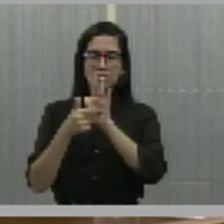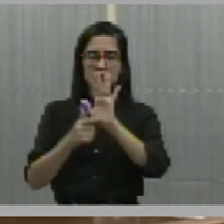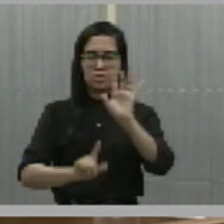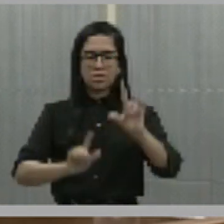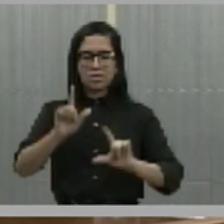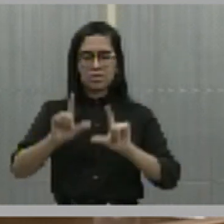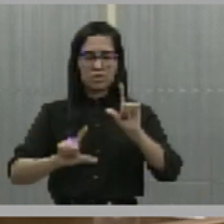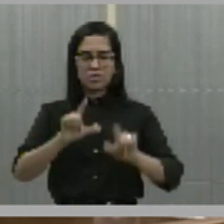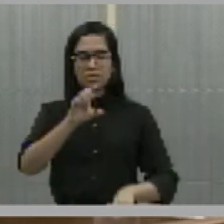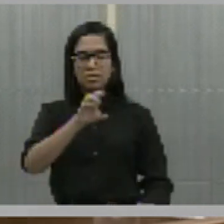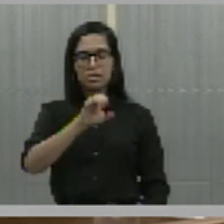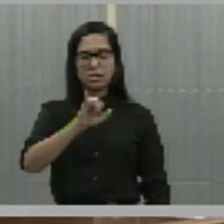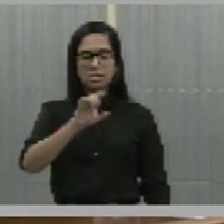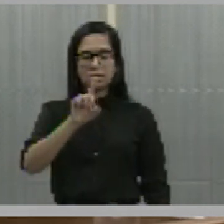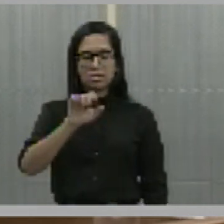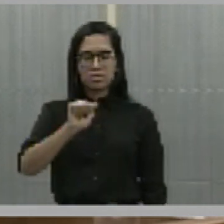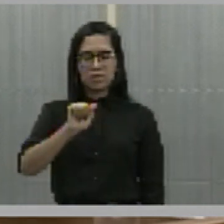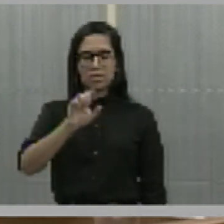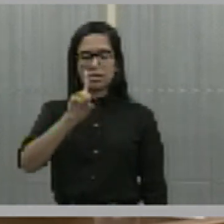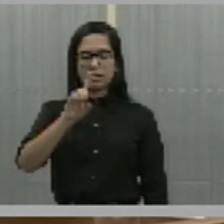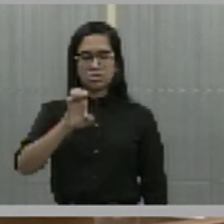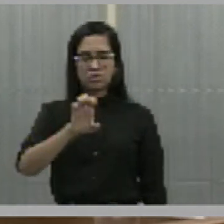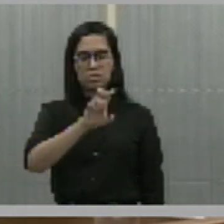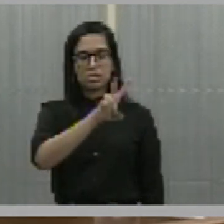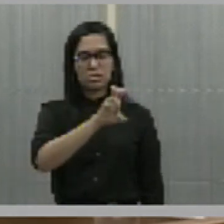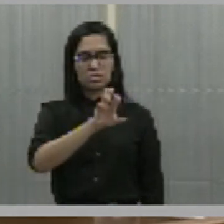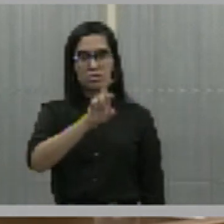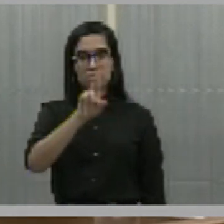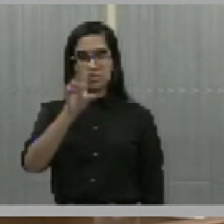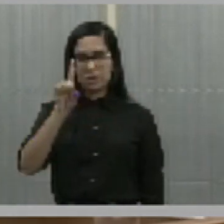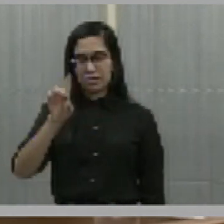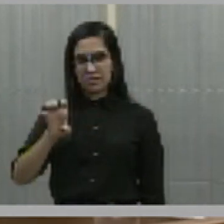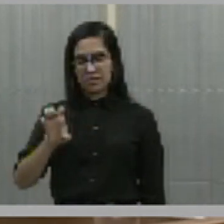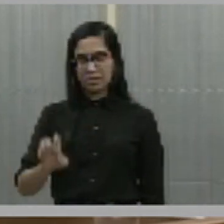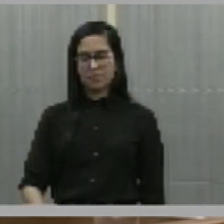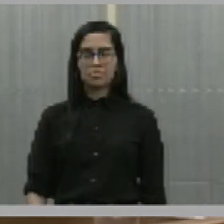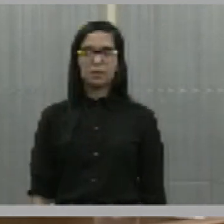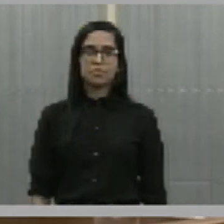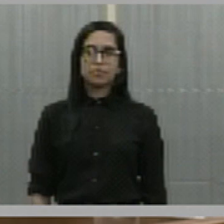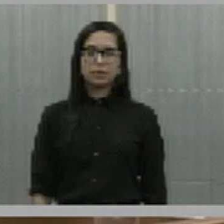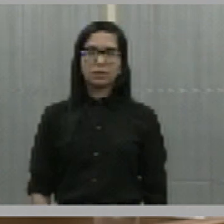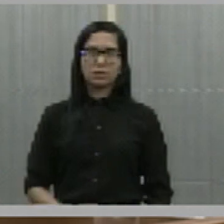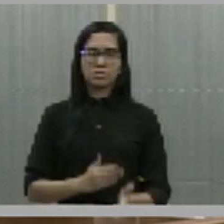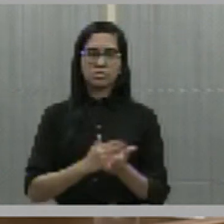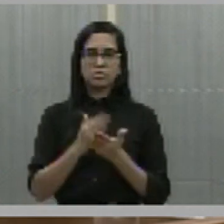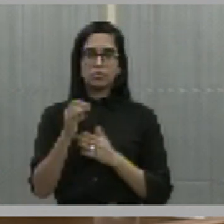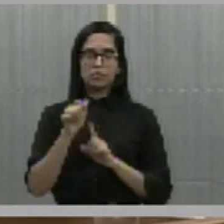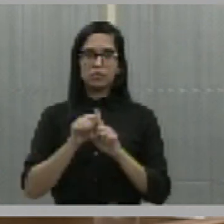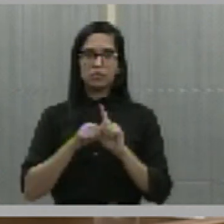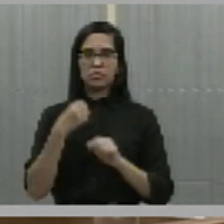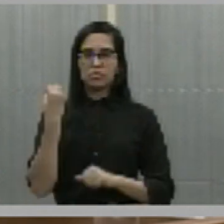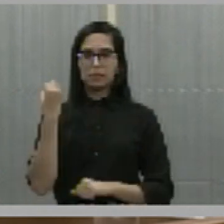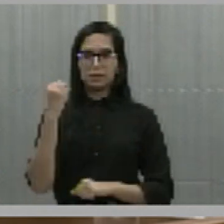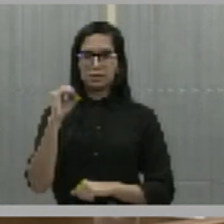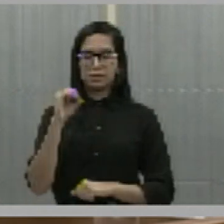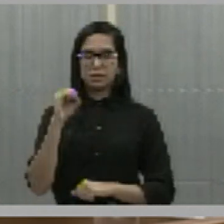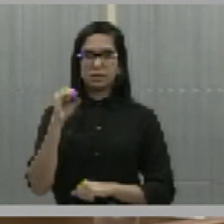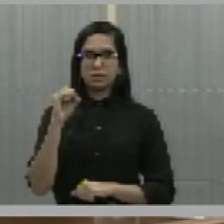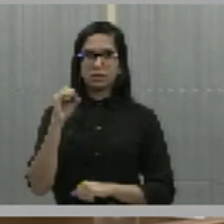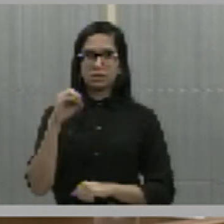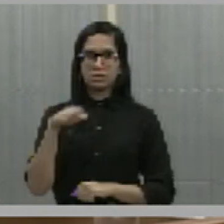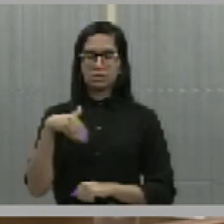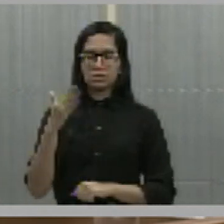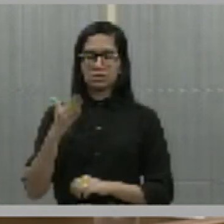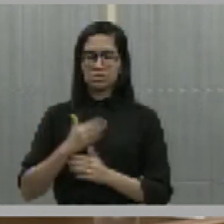Cidade Verde. Ela já começou ali em outubro, quando se abriu as